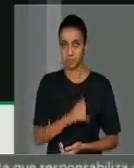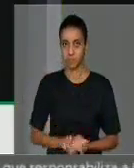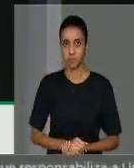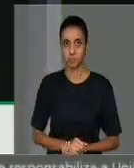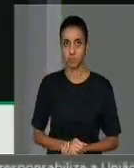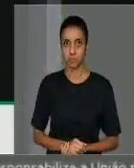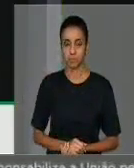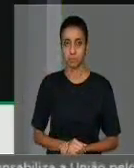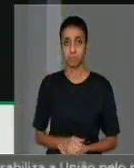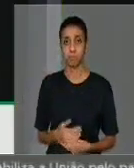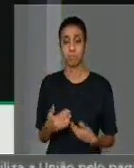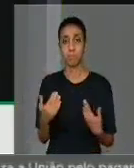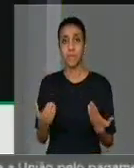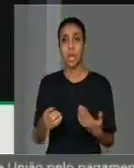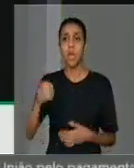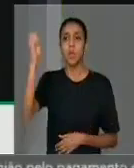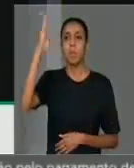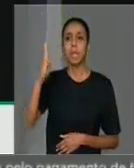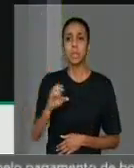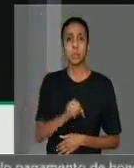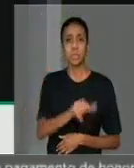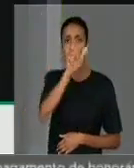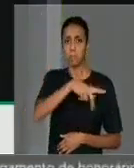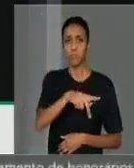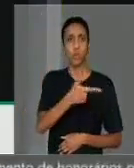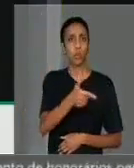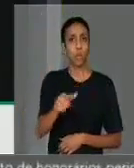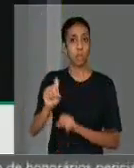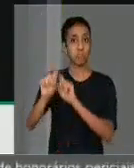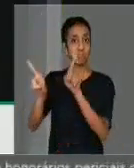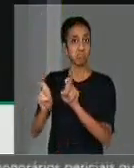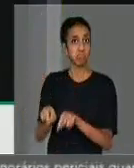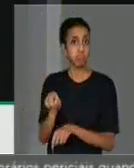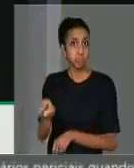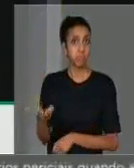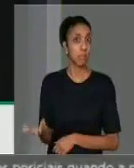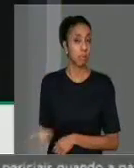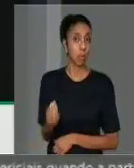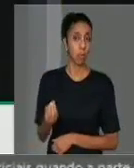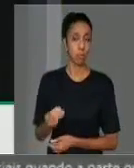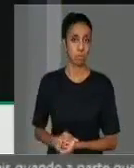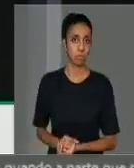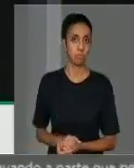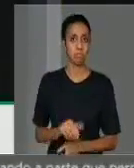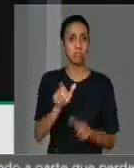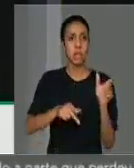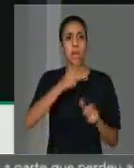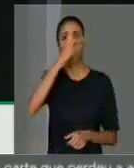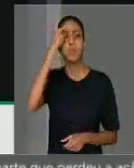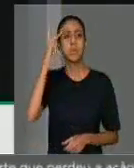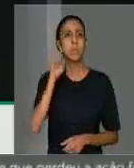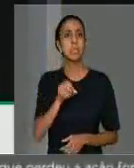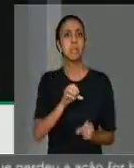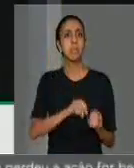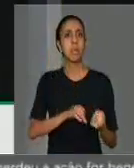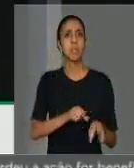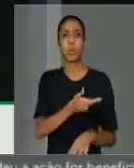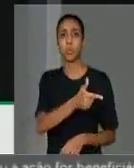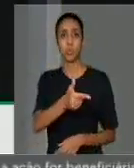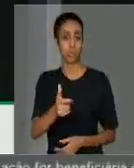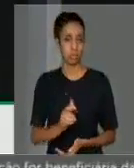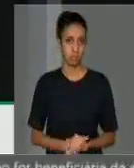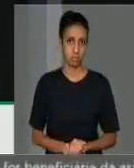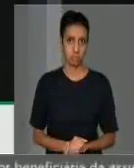que seria do Brasil sem os profissionais da educação? O que seria das pessoas sem educação?